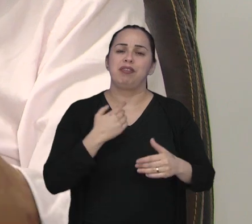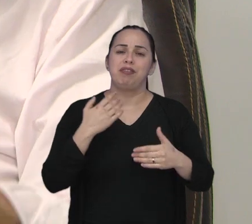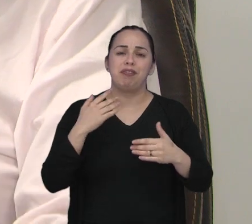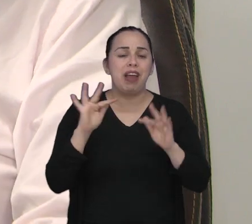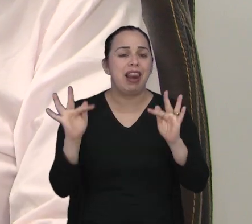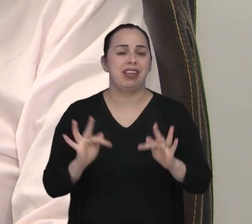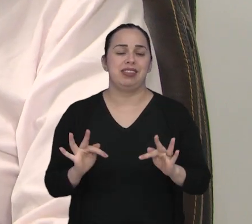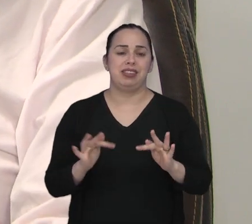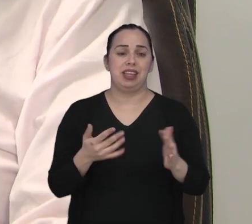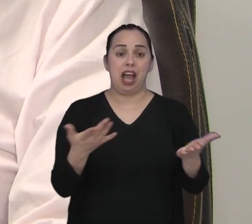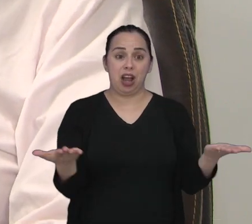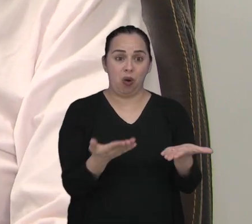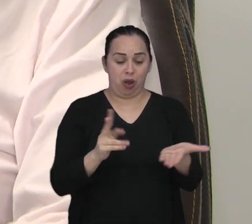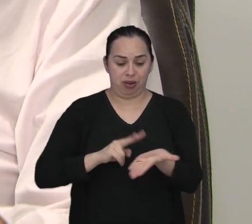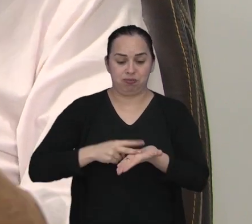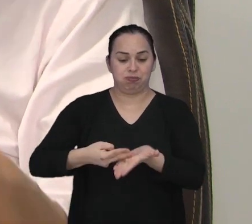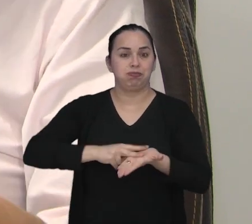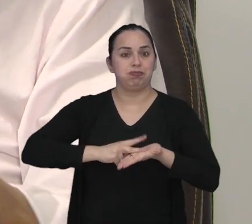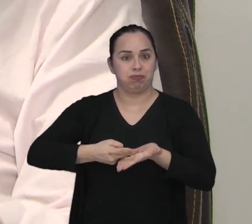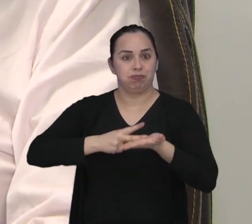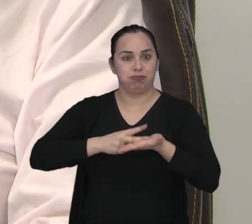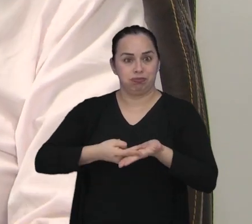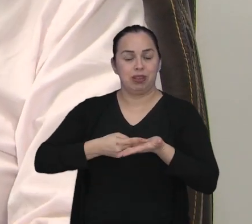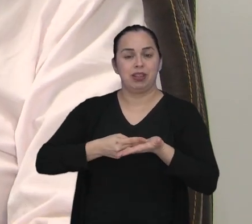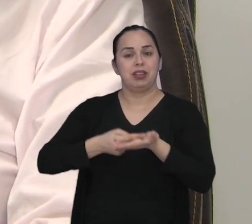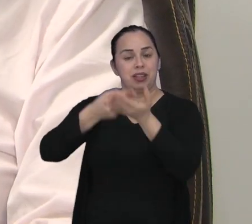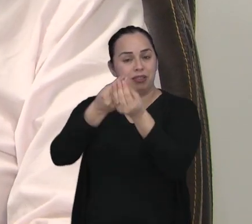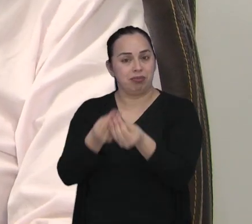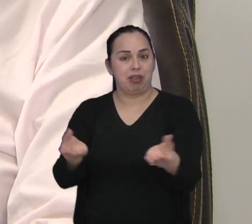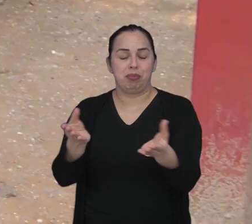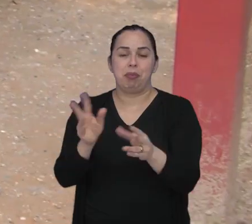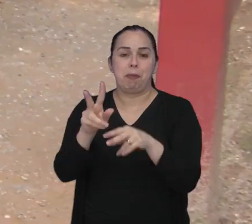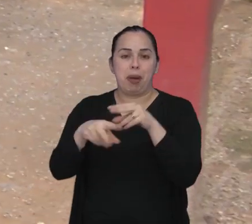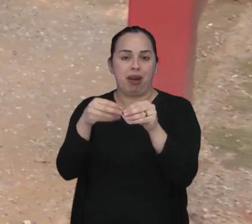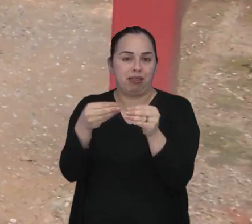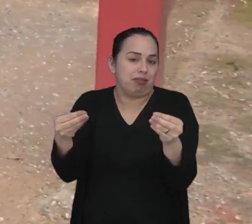dar esse presente para a pessoa aqui da colônia japonesa.